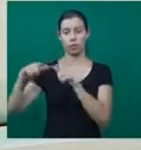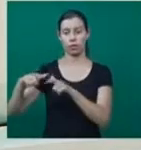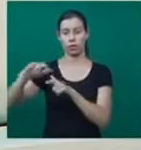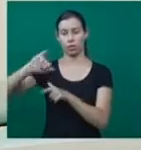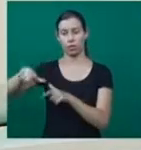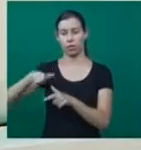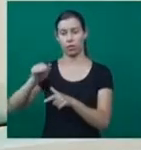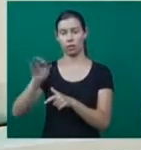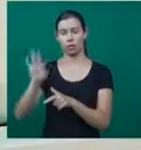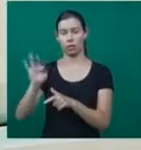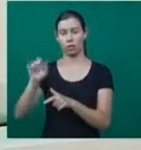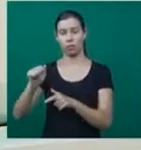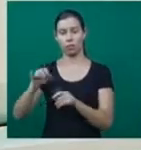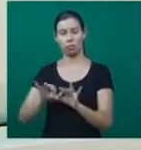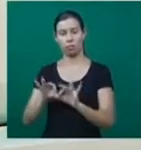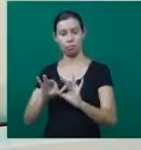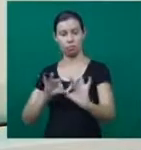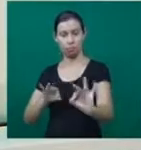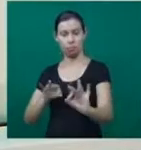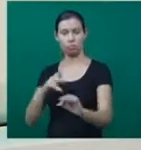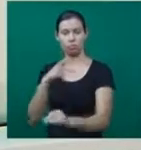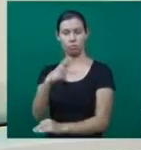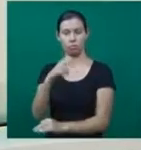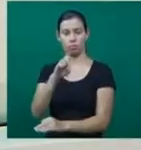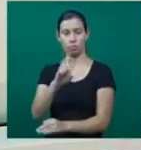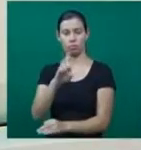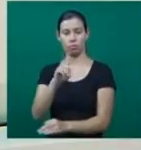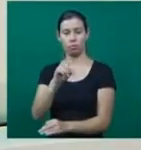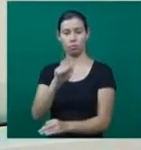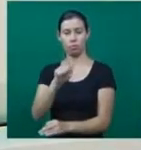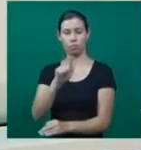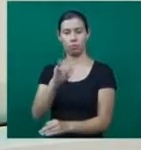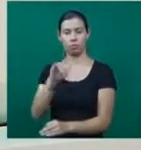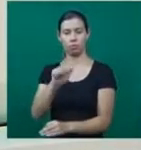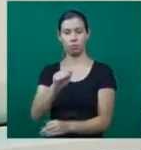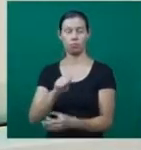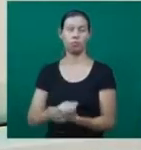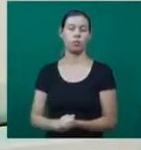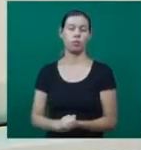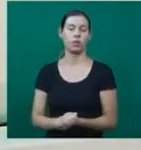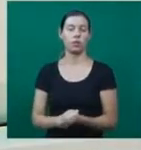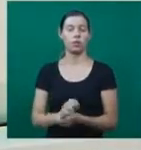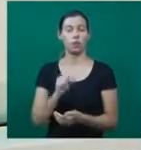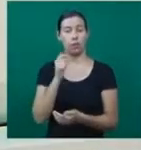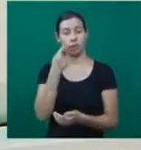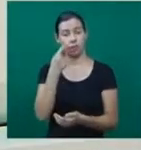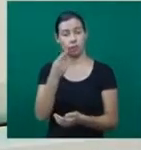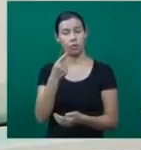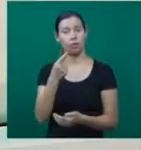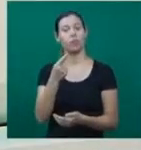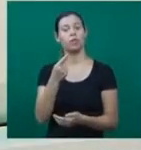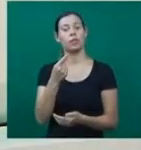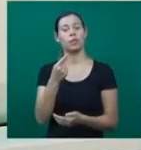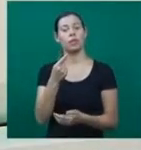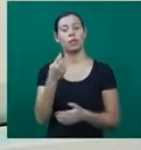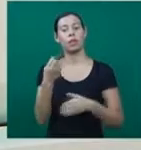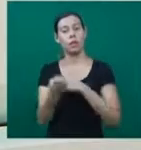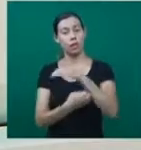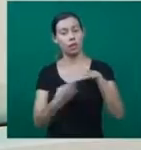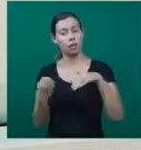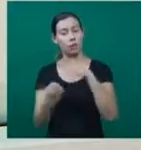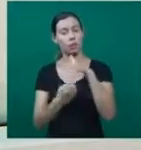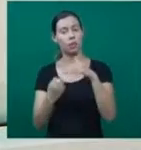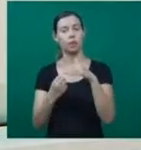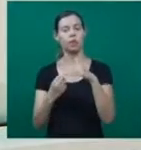Ituiutaba e Santa Vitória. Está aberta a audiência pública para tratar da empresa que será concessionária desse trecho, das